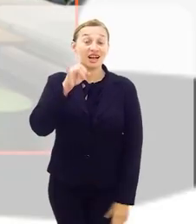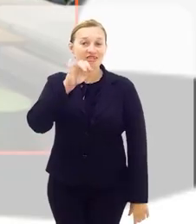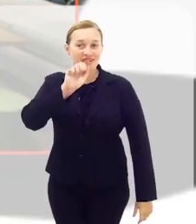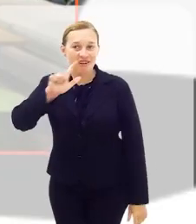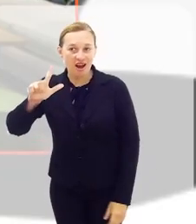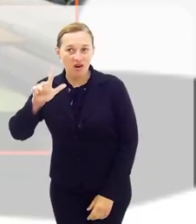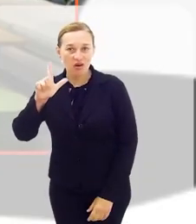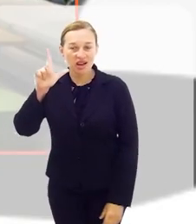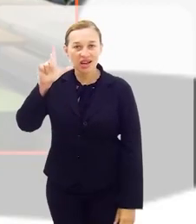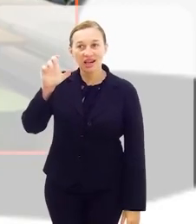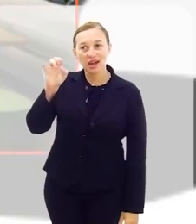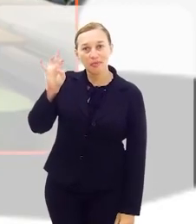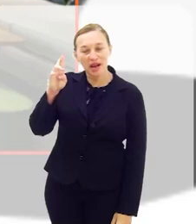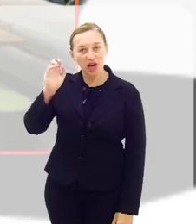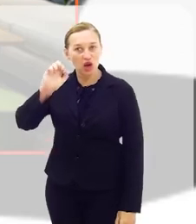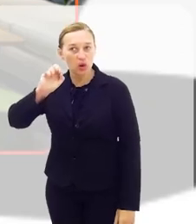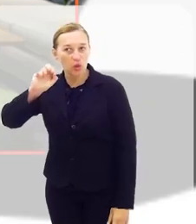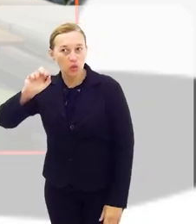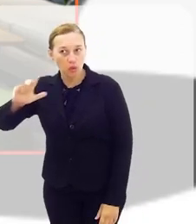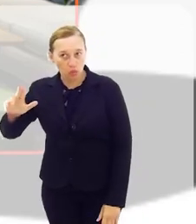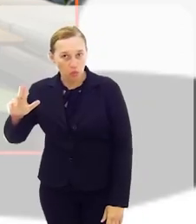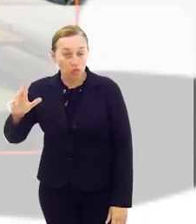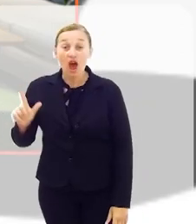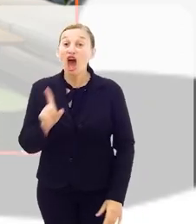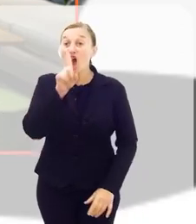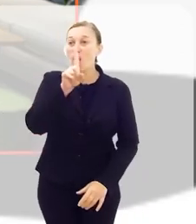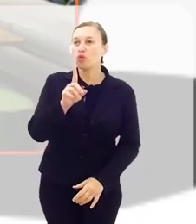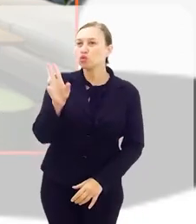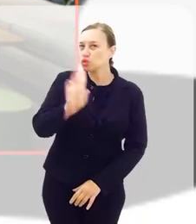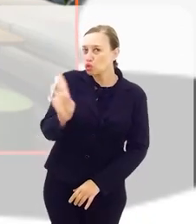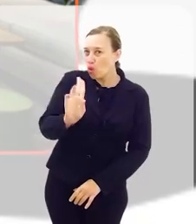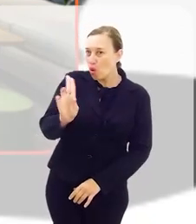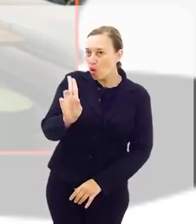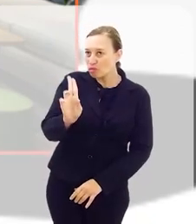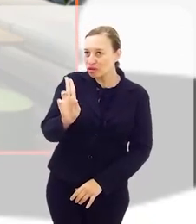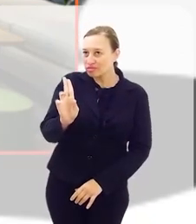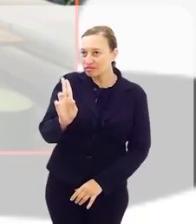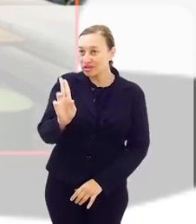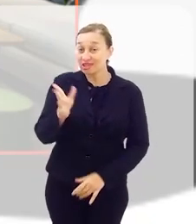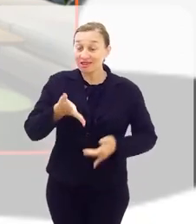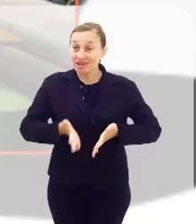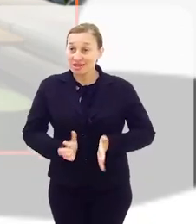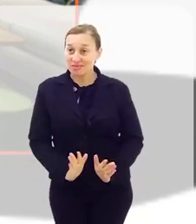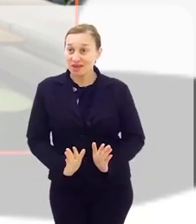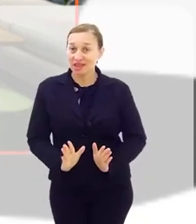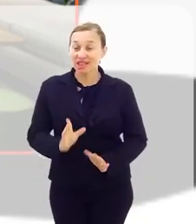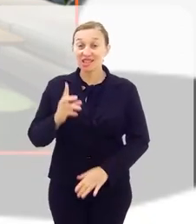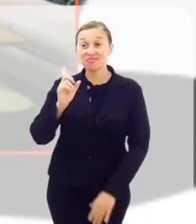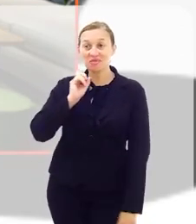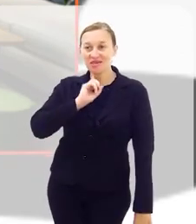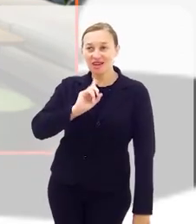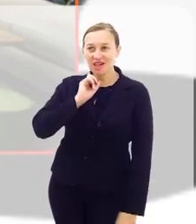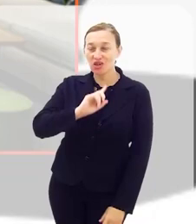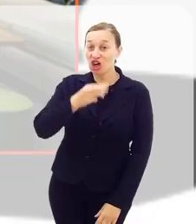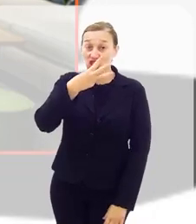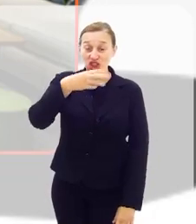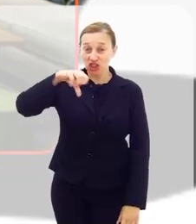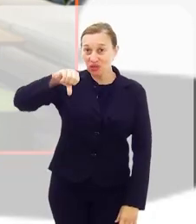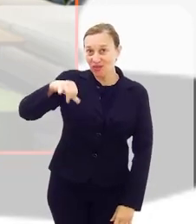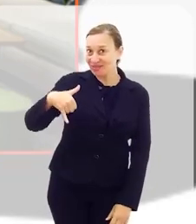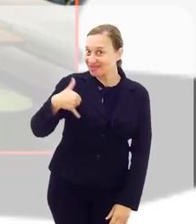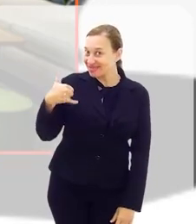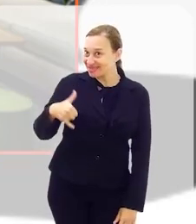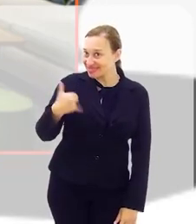Daniel Librelon Dias de Castro é o nome de batismo desse mineiro de Montes Claros que aos 39